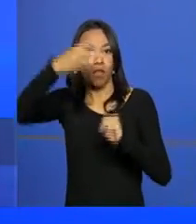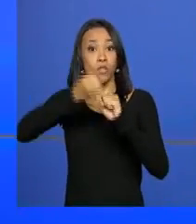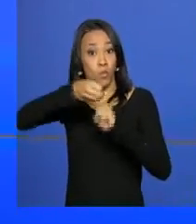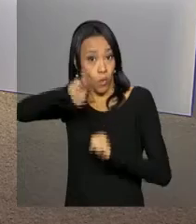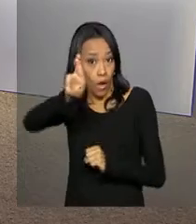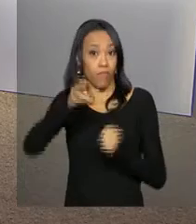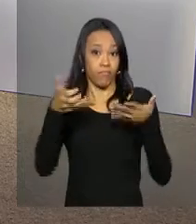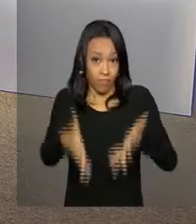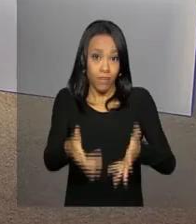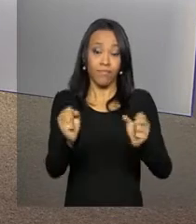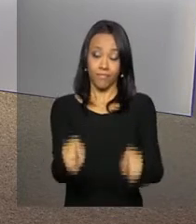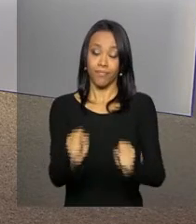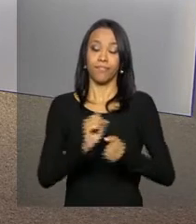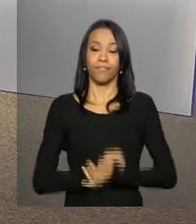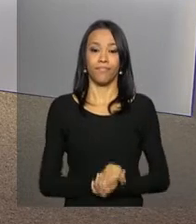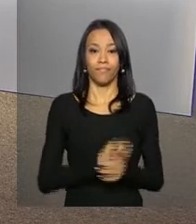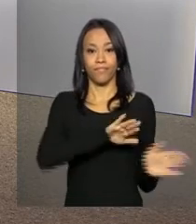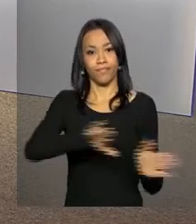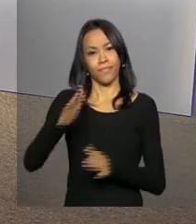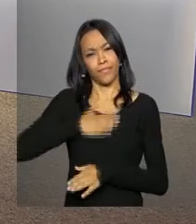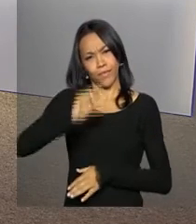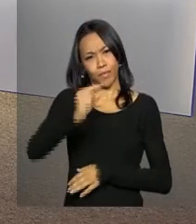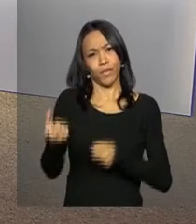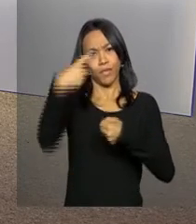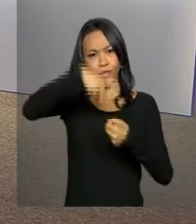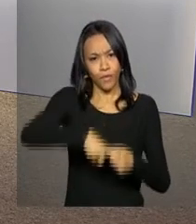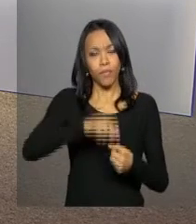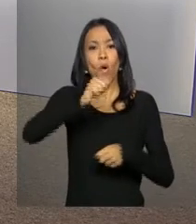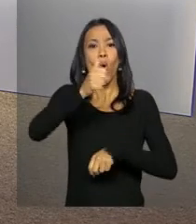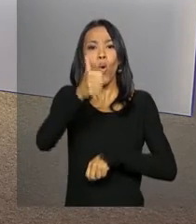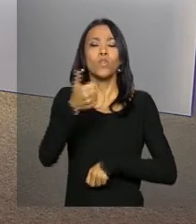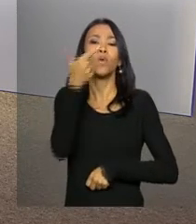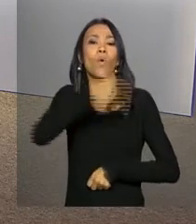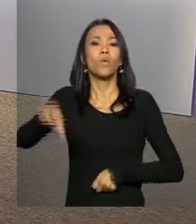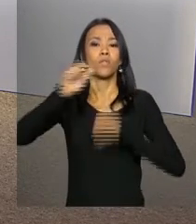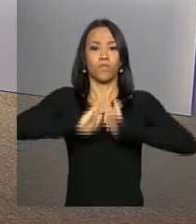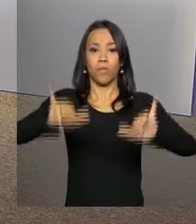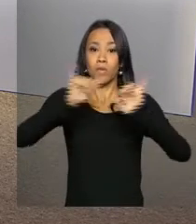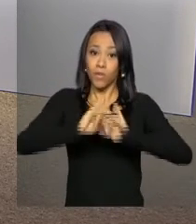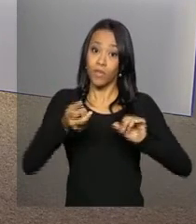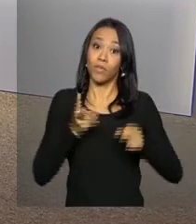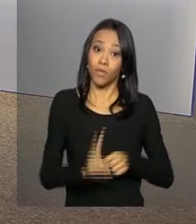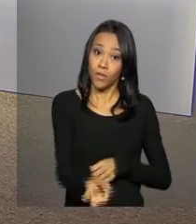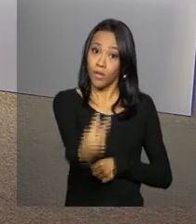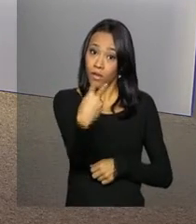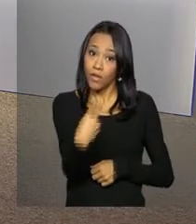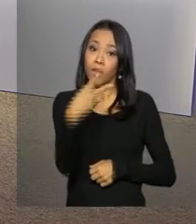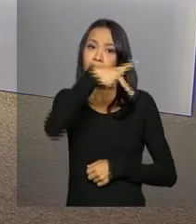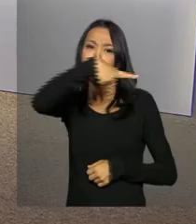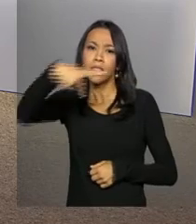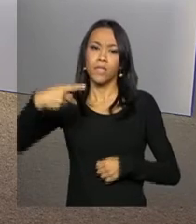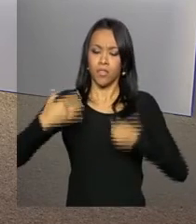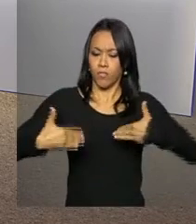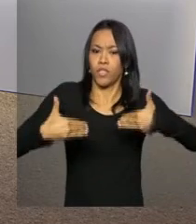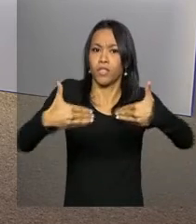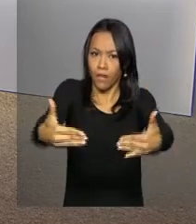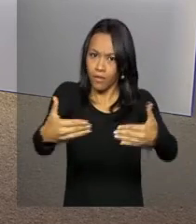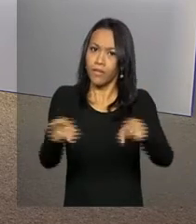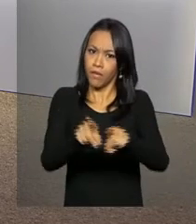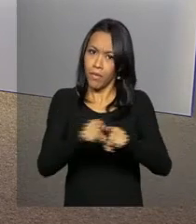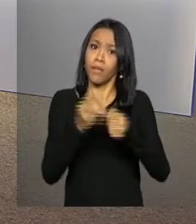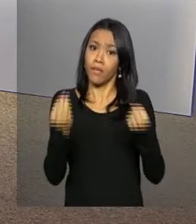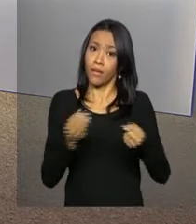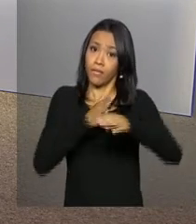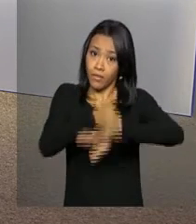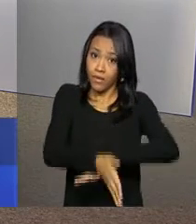doutorado. Voltamos logo mais às 11h com outras informações. Acompanhe as novidades do Executivo Federal também nas